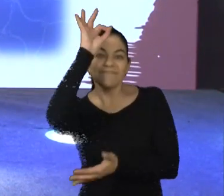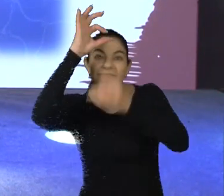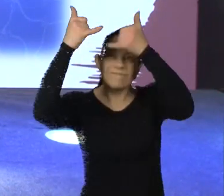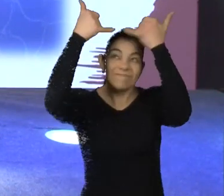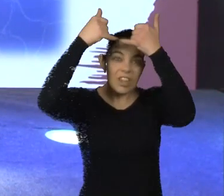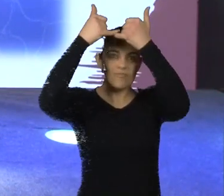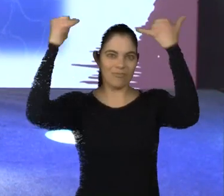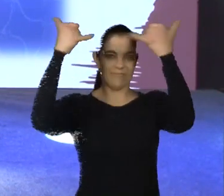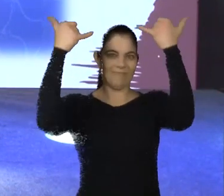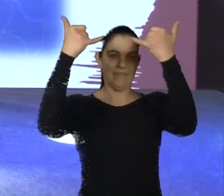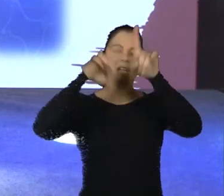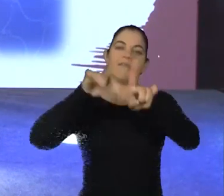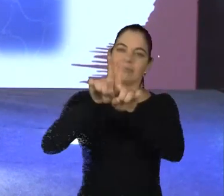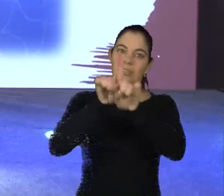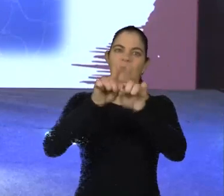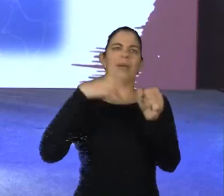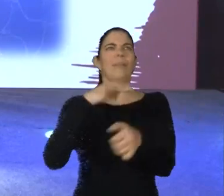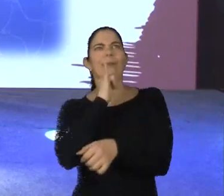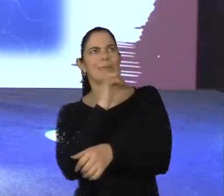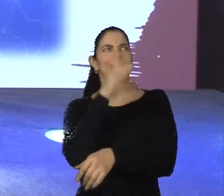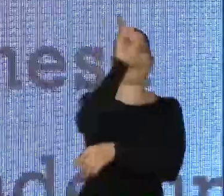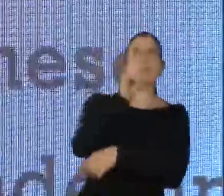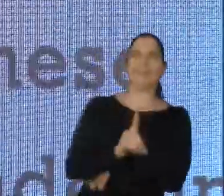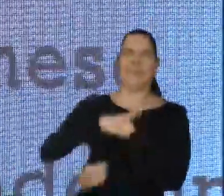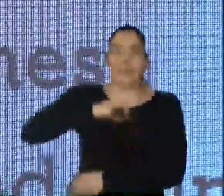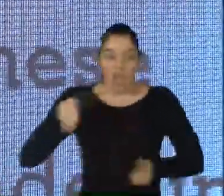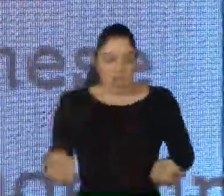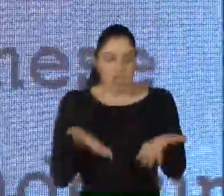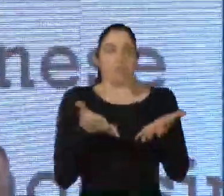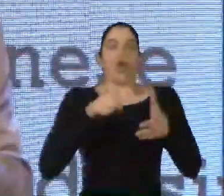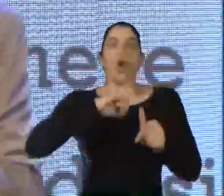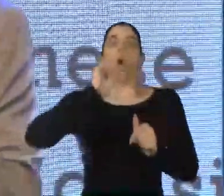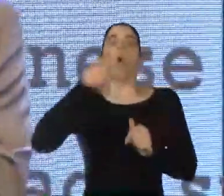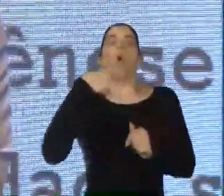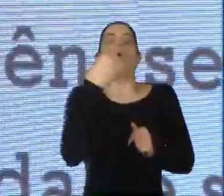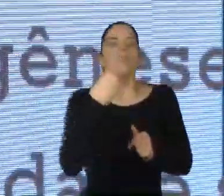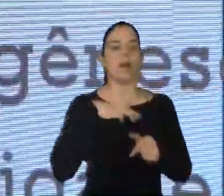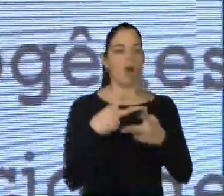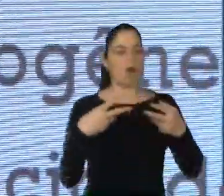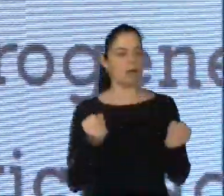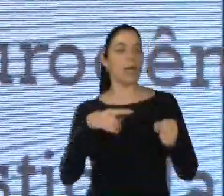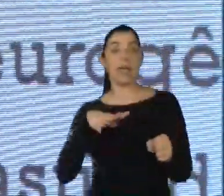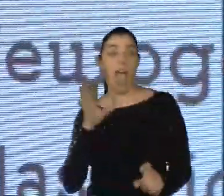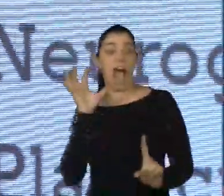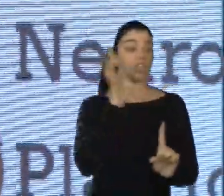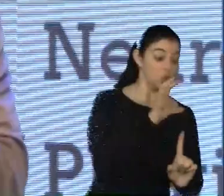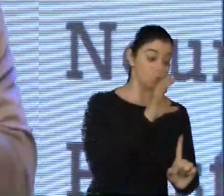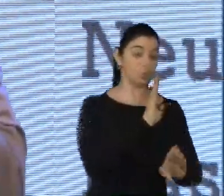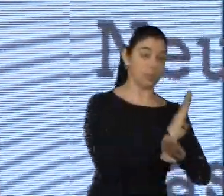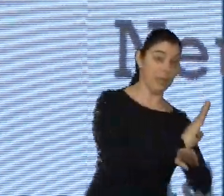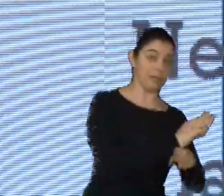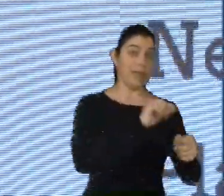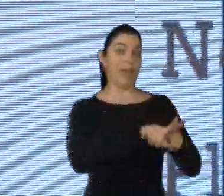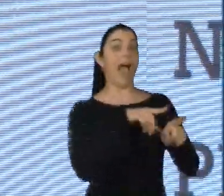a ser resolvido, uma deficiência, eu posso ganhar função, estimulando outras áreas do tecido cerebral que respondem perfeitamente, dando justamente